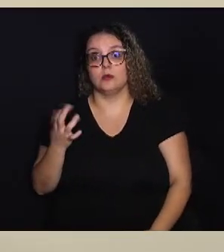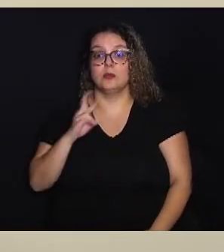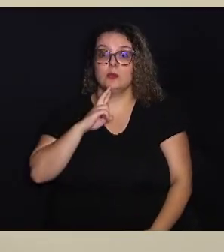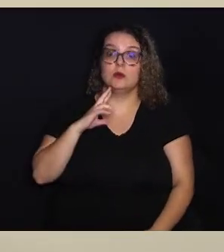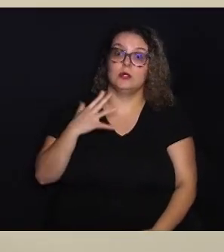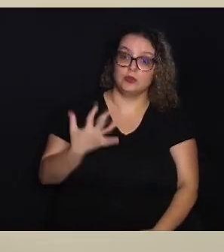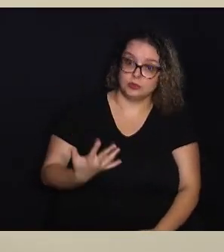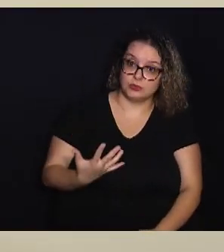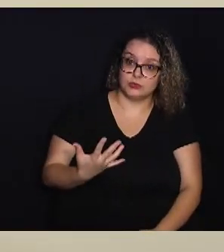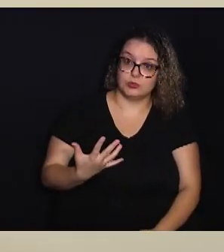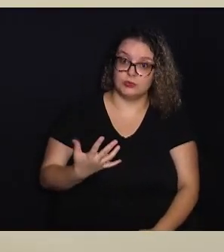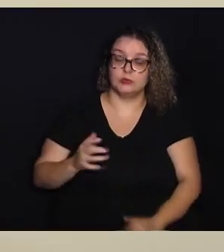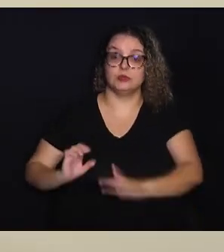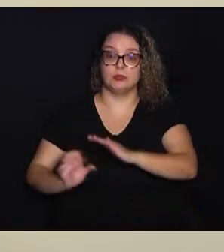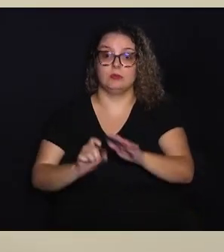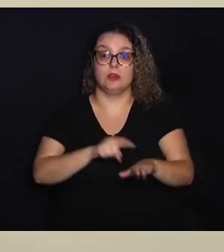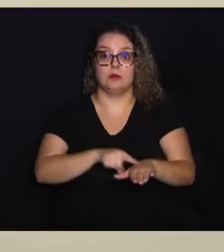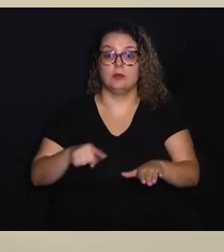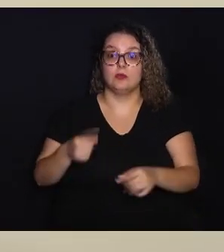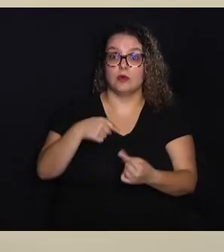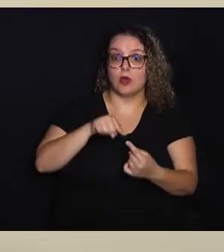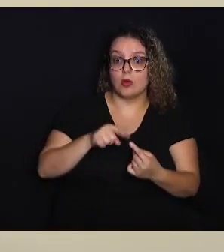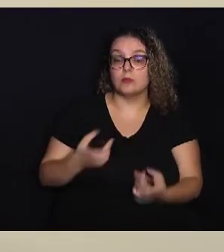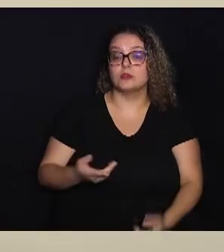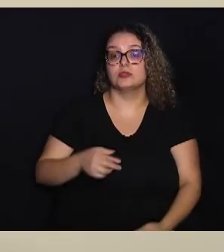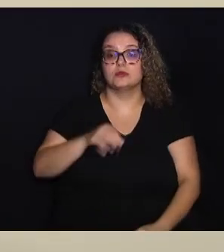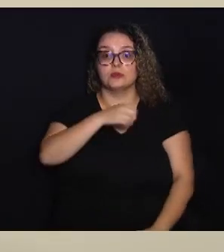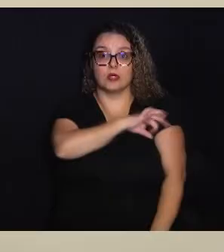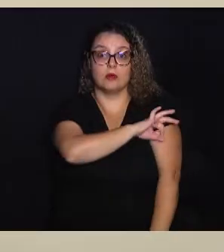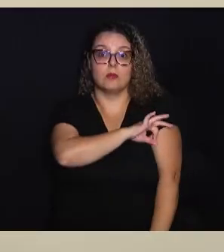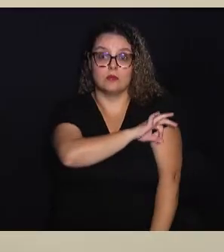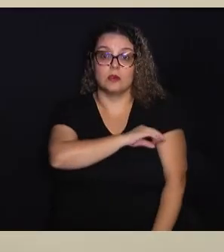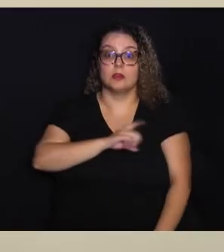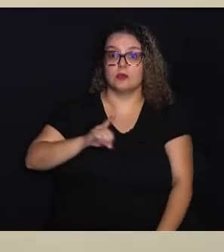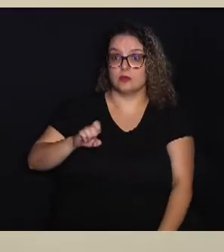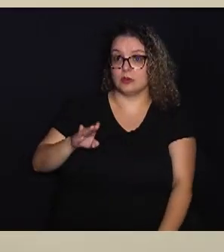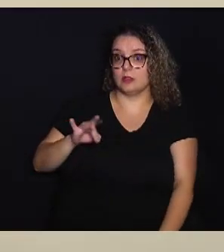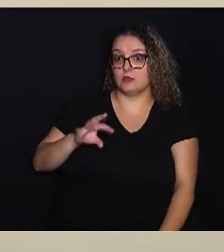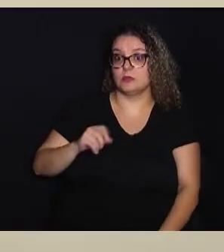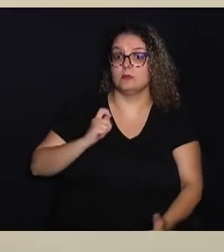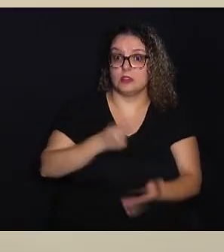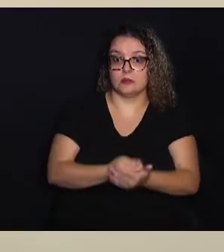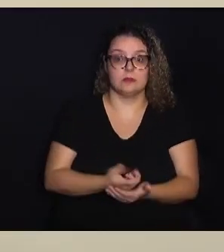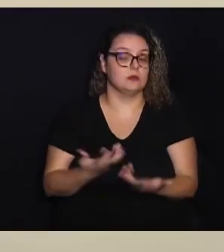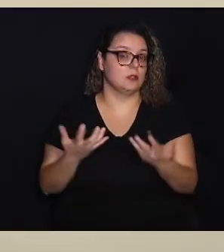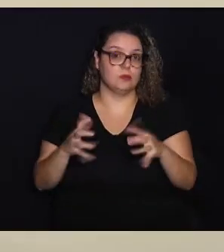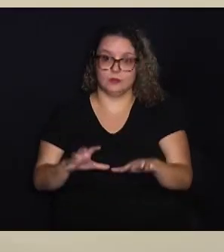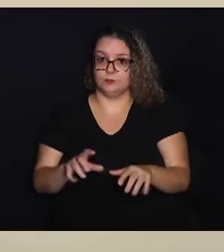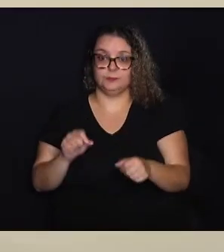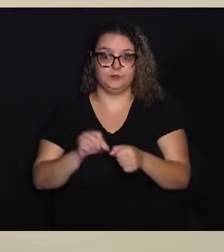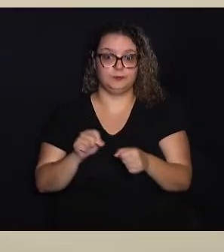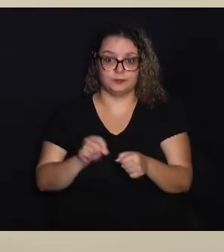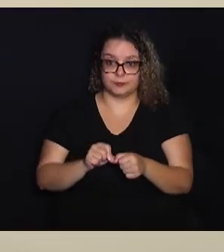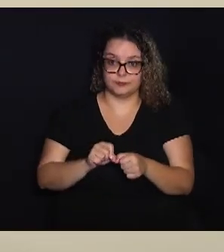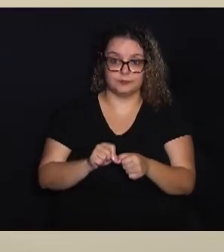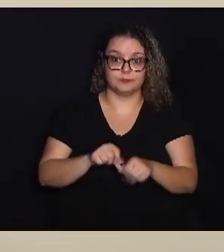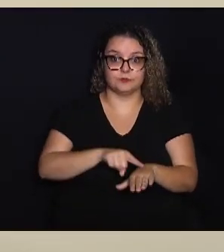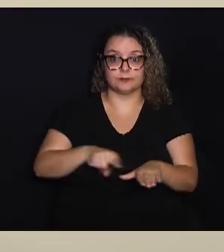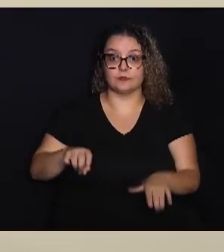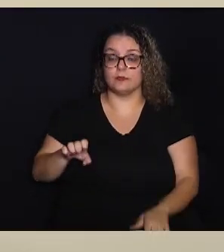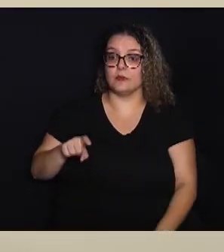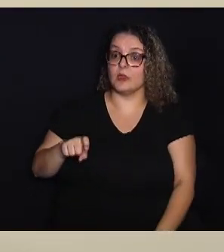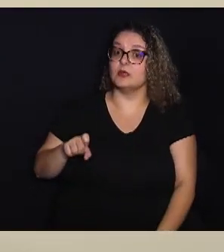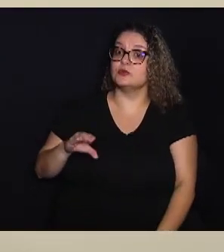o resultado da empresa ser excluída O objetivo da prefeitura é que os débitos sejam quitados A gente não pretende realizar